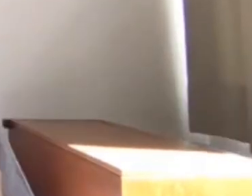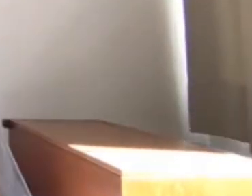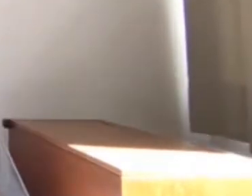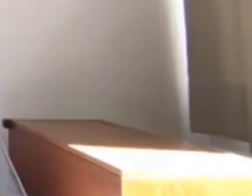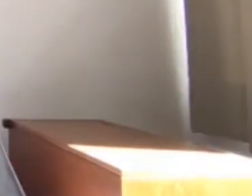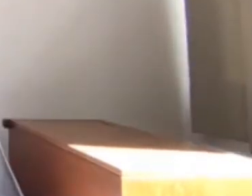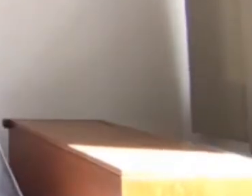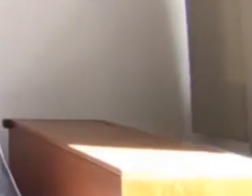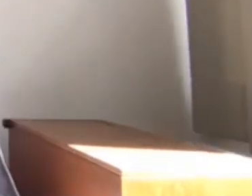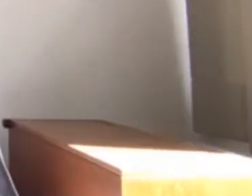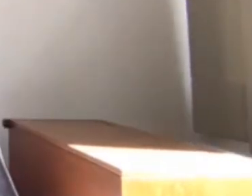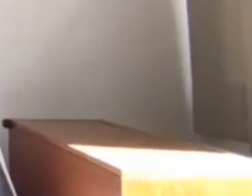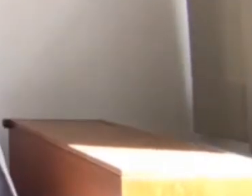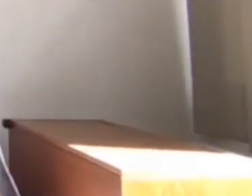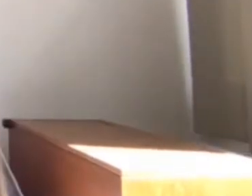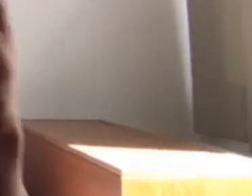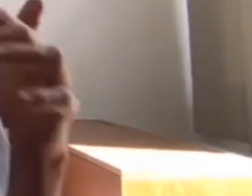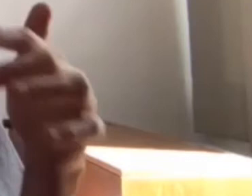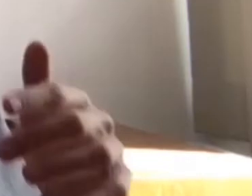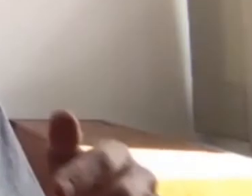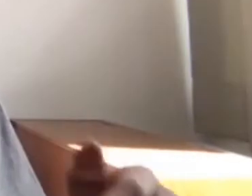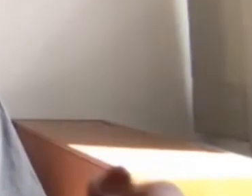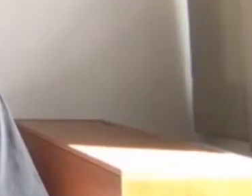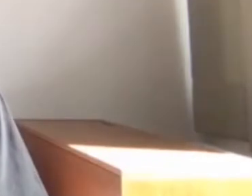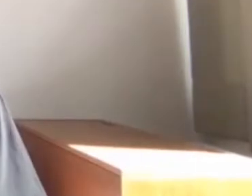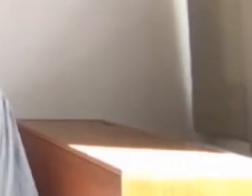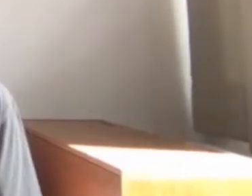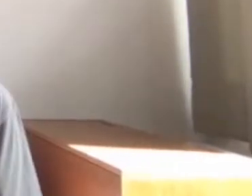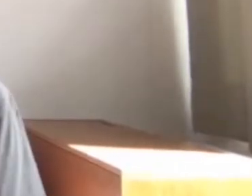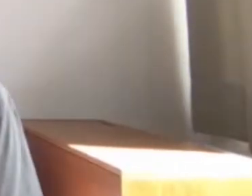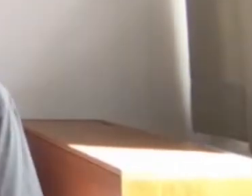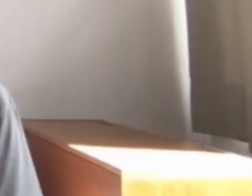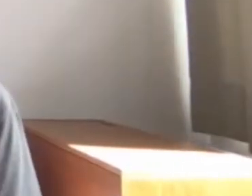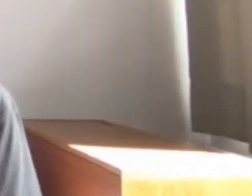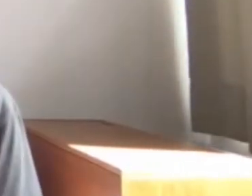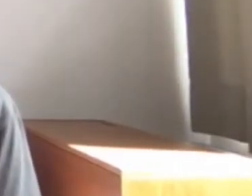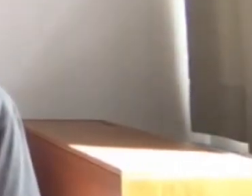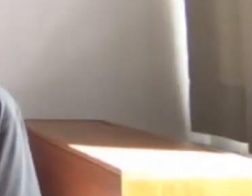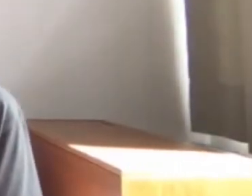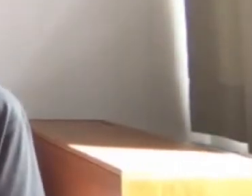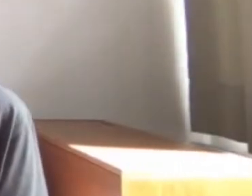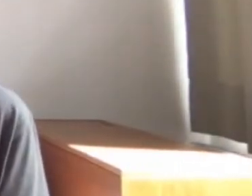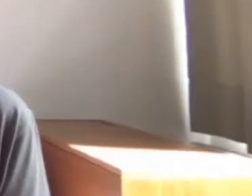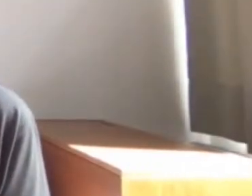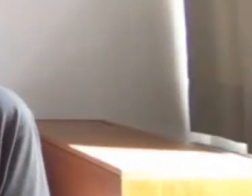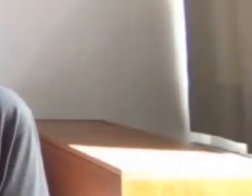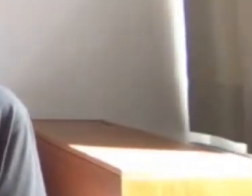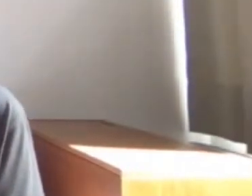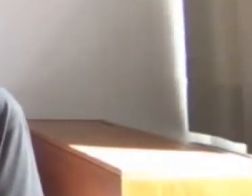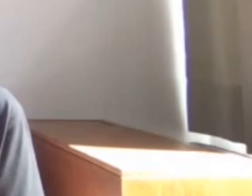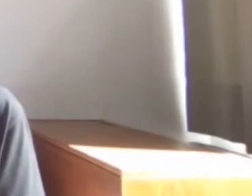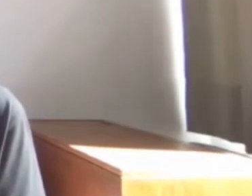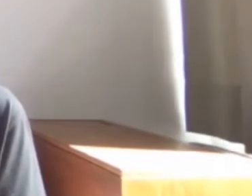a faculdade e fiquei. Eu tenho uma irmã mais nova, a Bia, e uma sobrinha de 3 anos, a Luma.